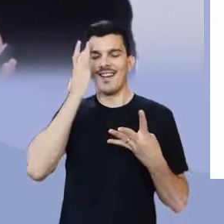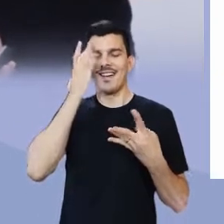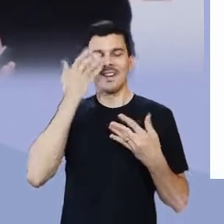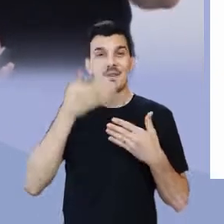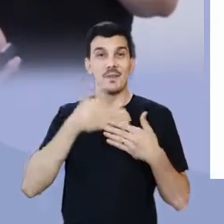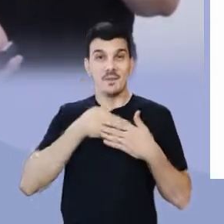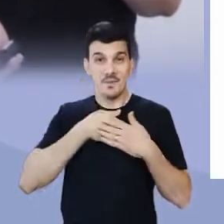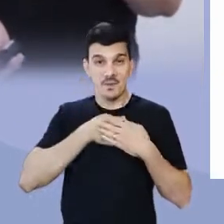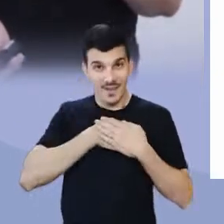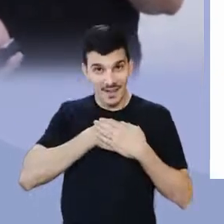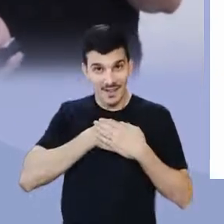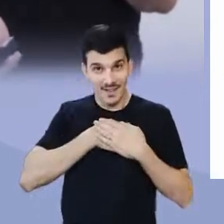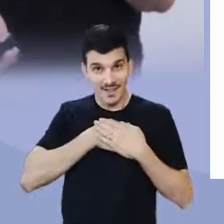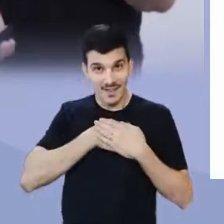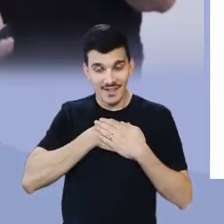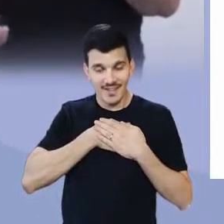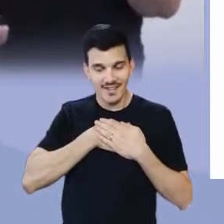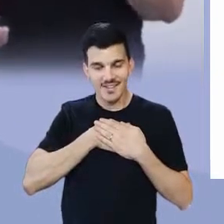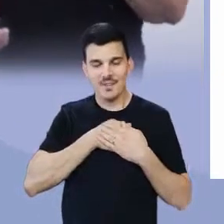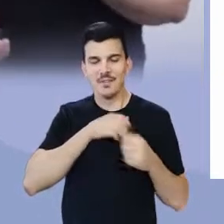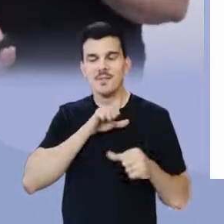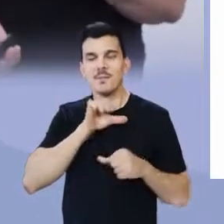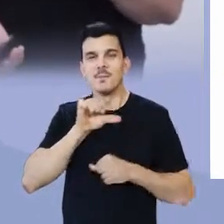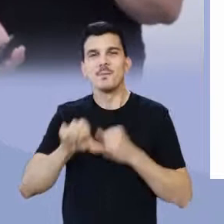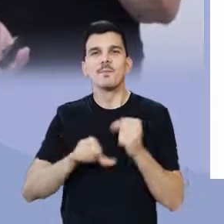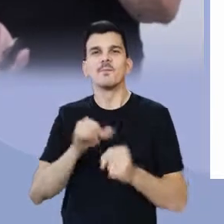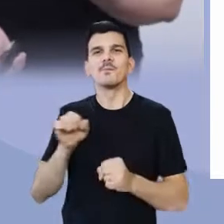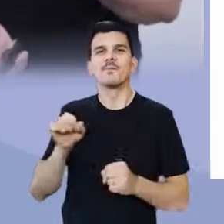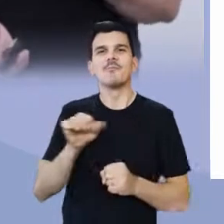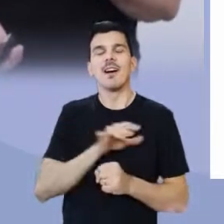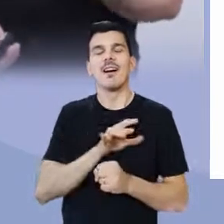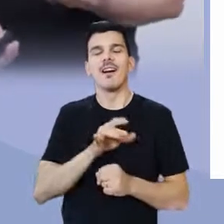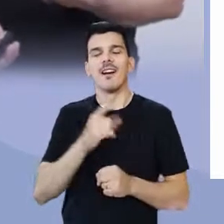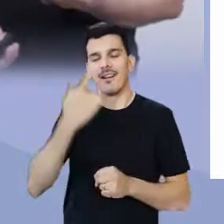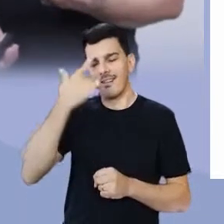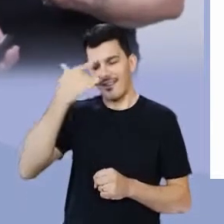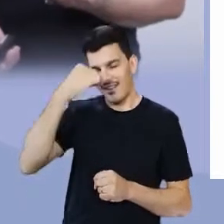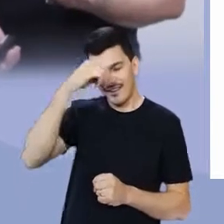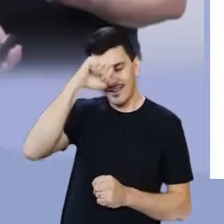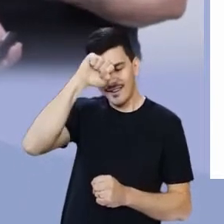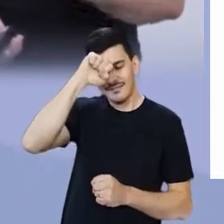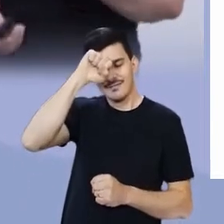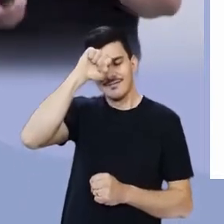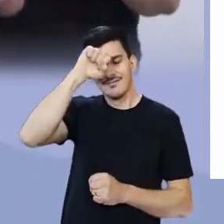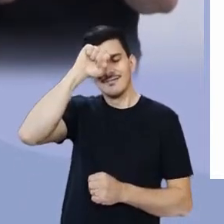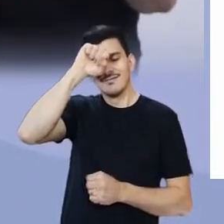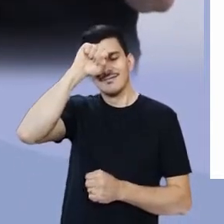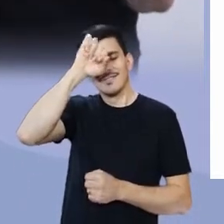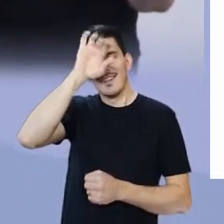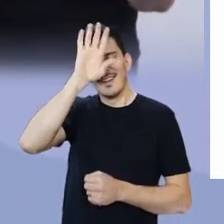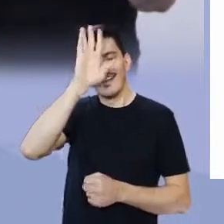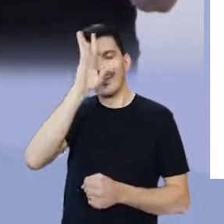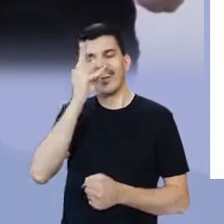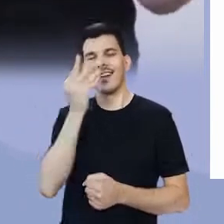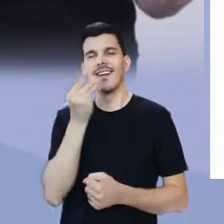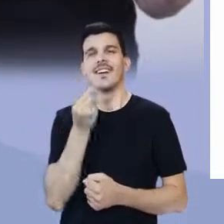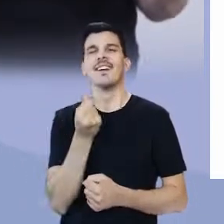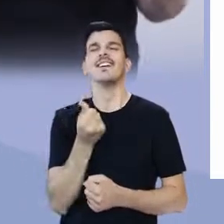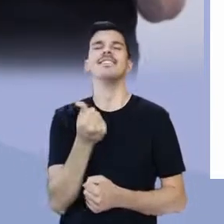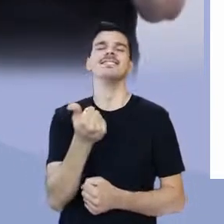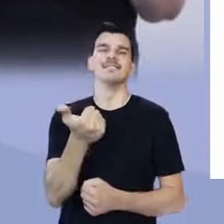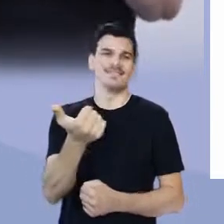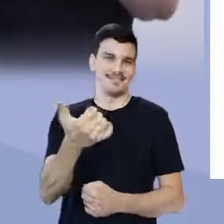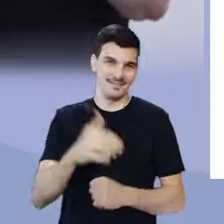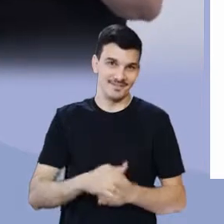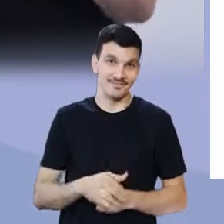guarda e que transformam o seu inconsciente em obra de